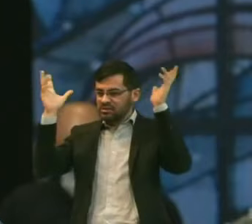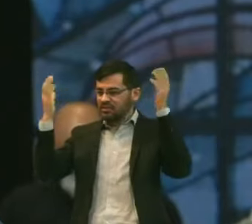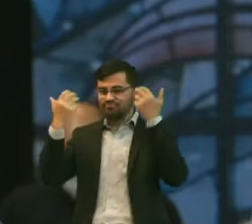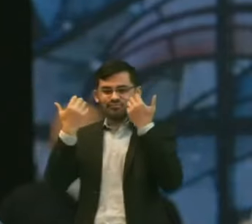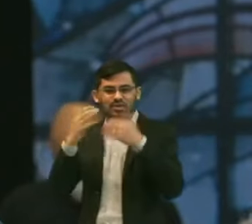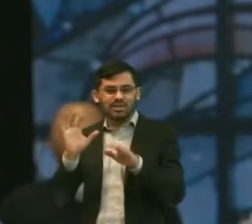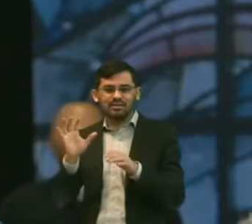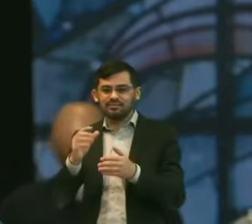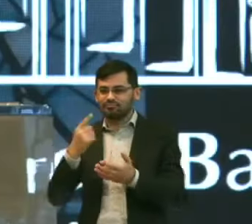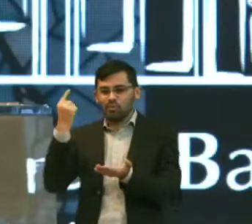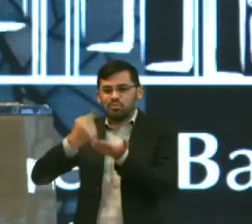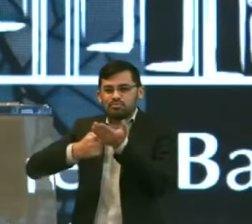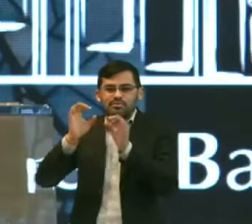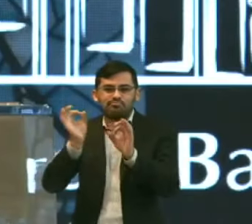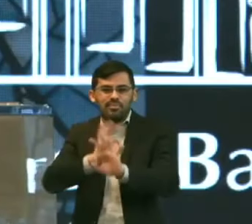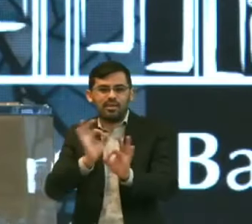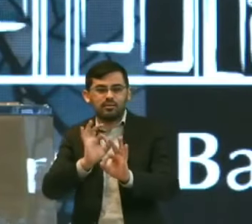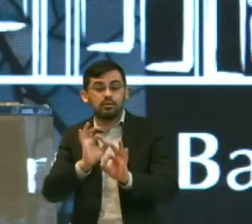E você